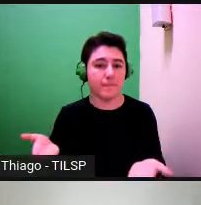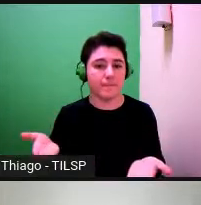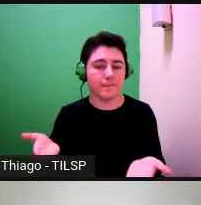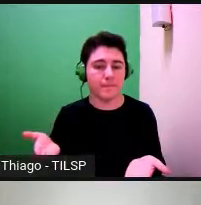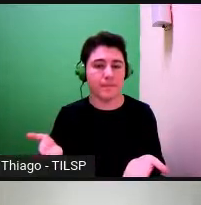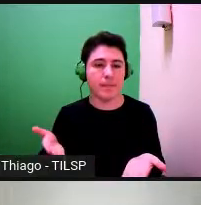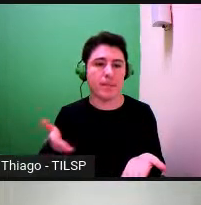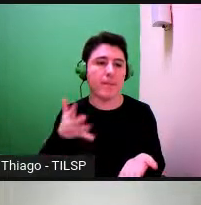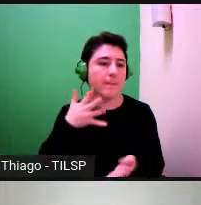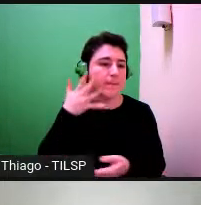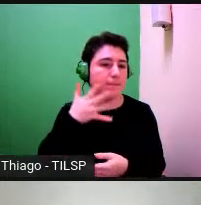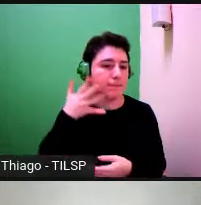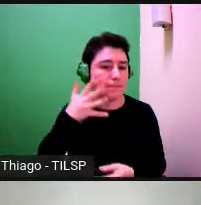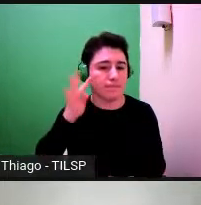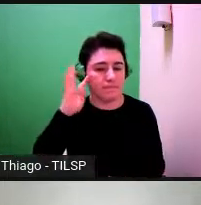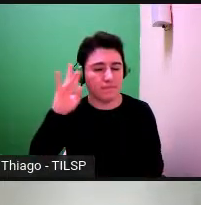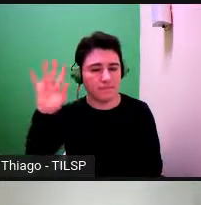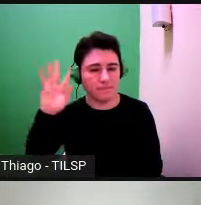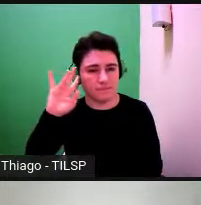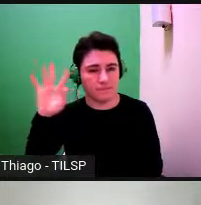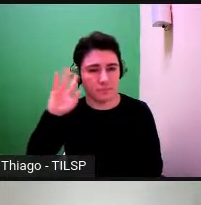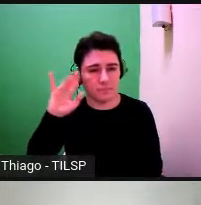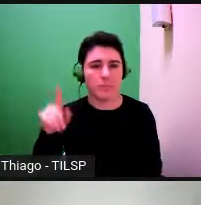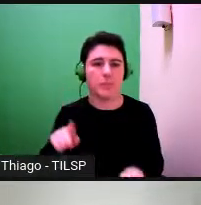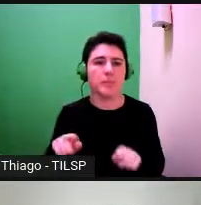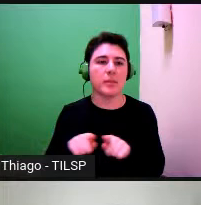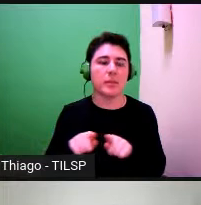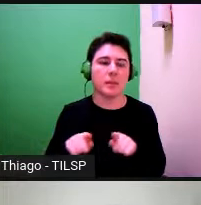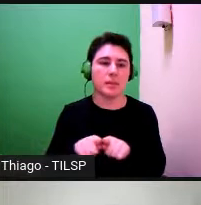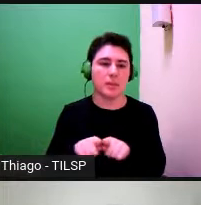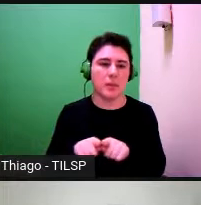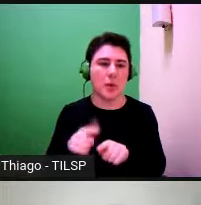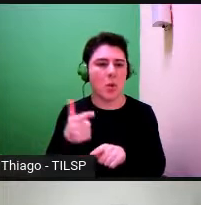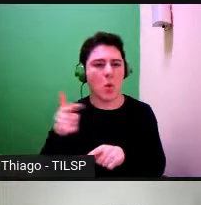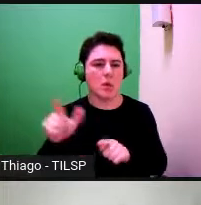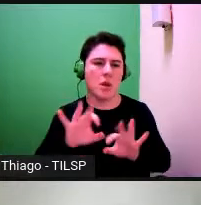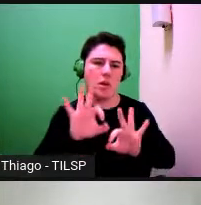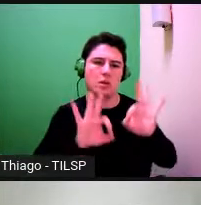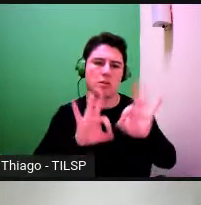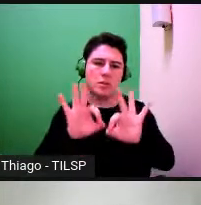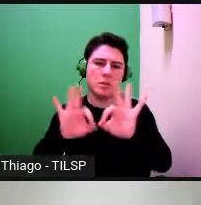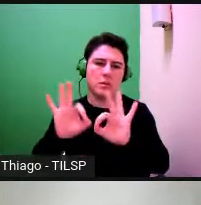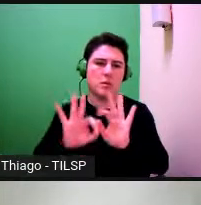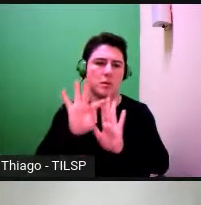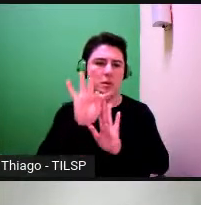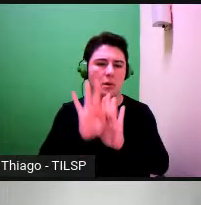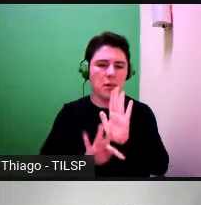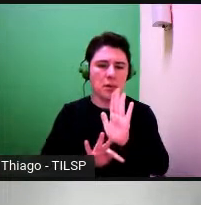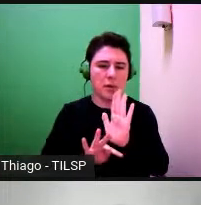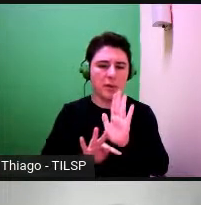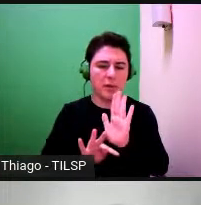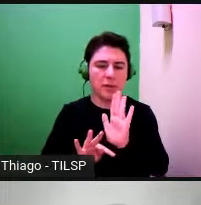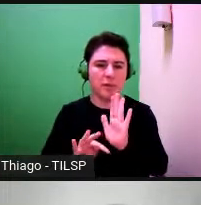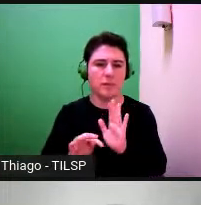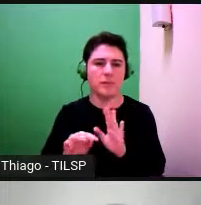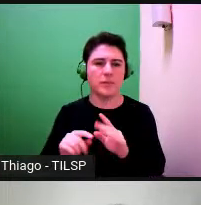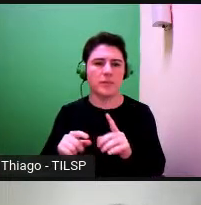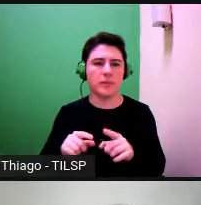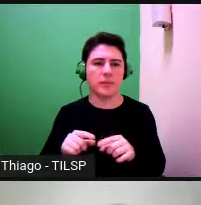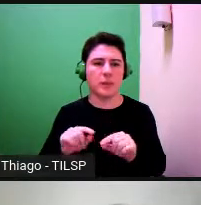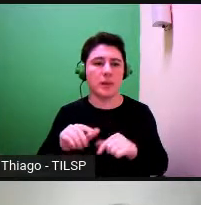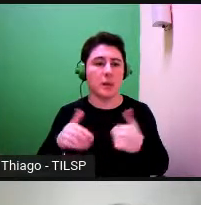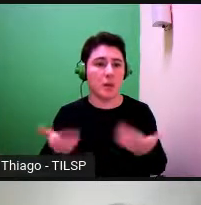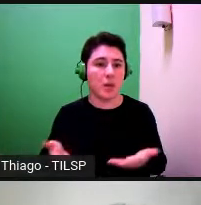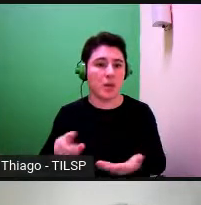discurso teórico conectores argumentativos e outros organizadores textuais para o discurso teórico é uma exemplificação